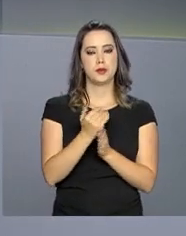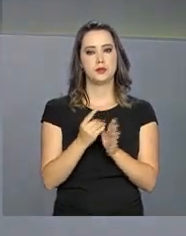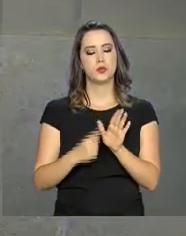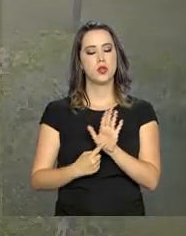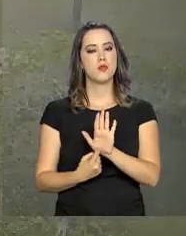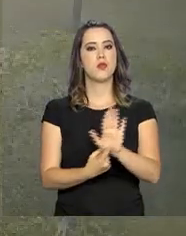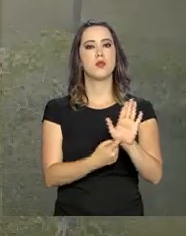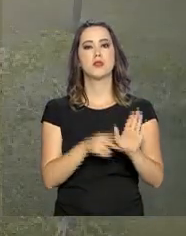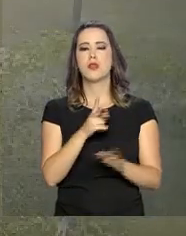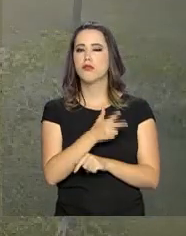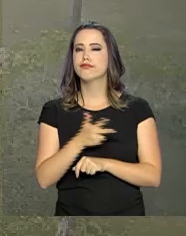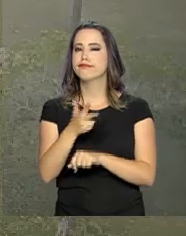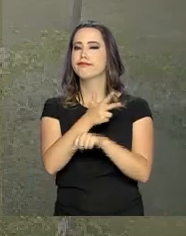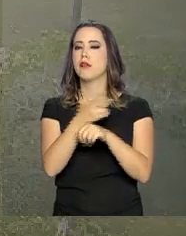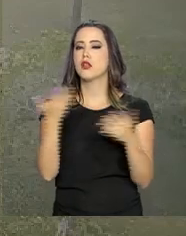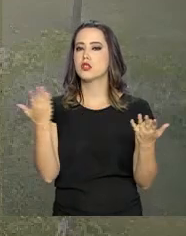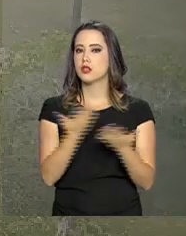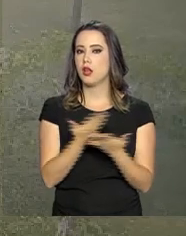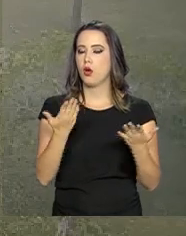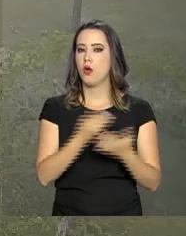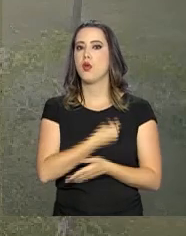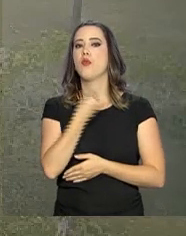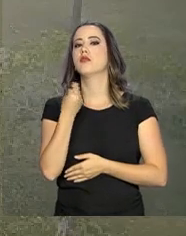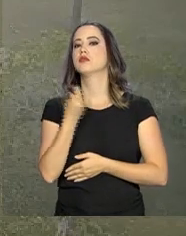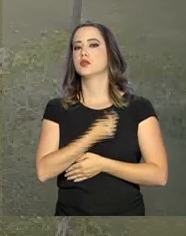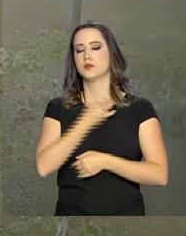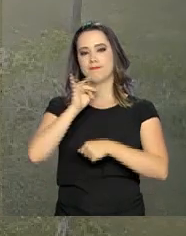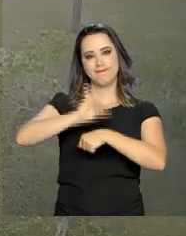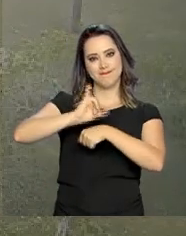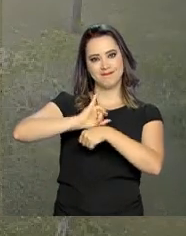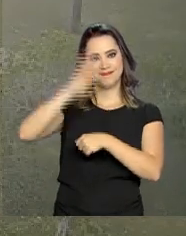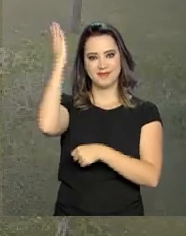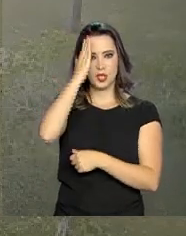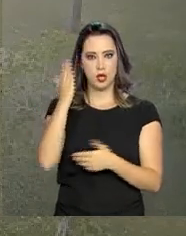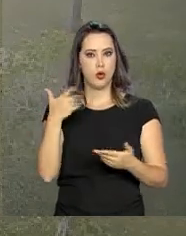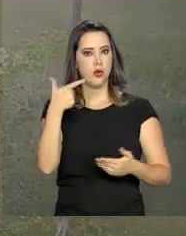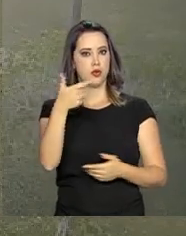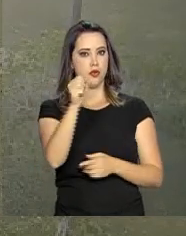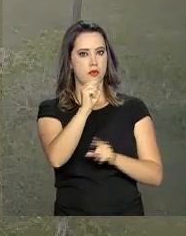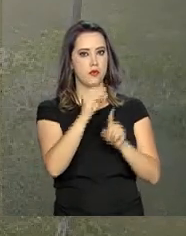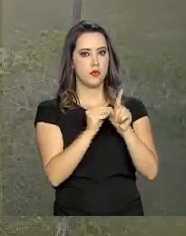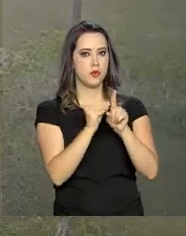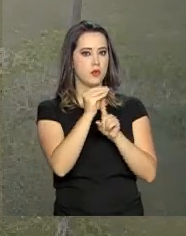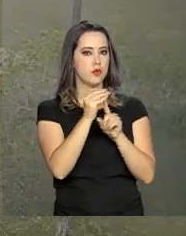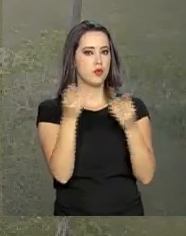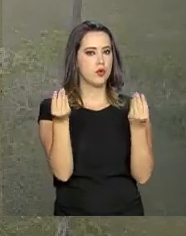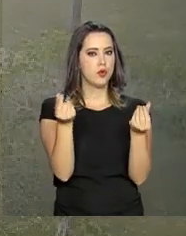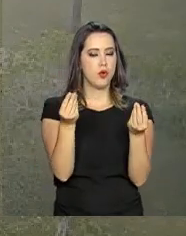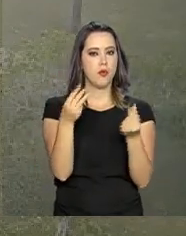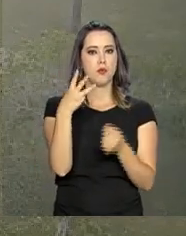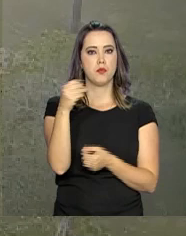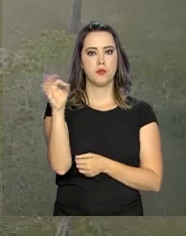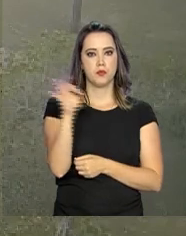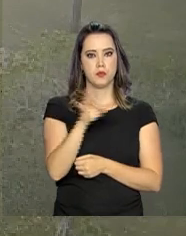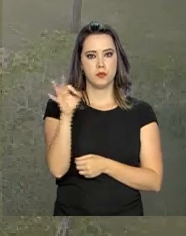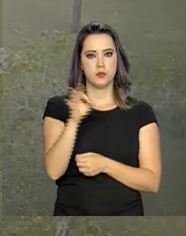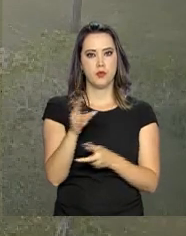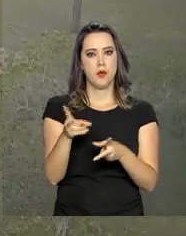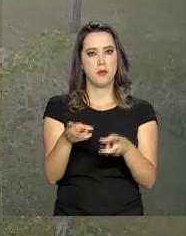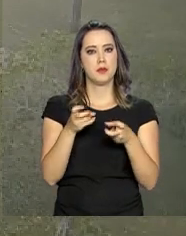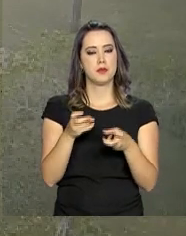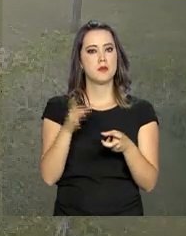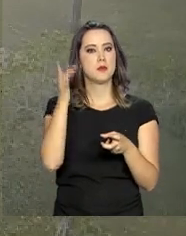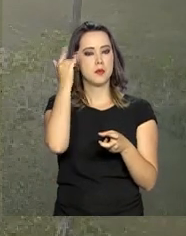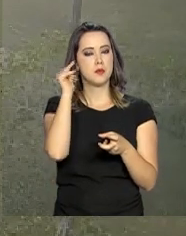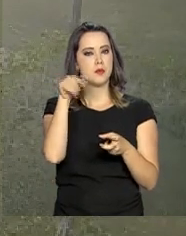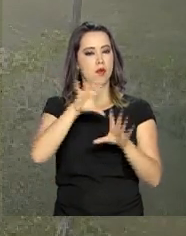imagens ao vivo da capital federal. Neste momento faz 28 graus e a umidade relativa do ar está em 30%. A previsão